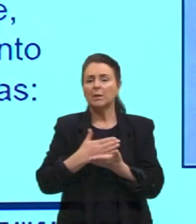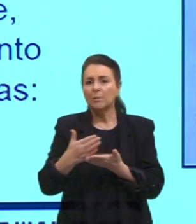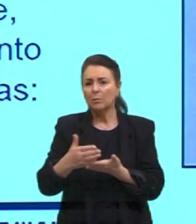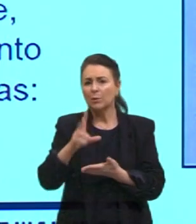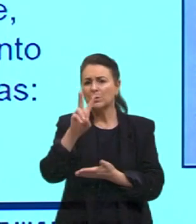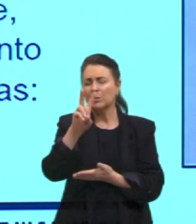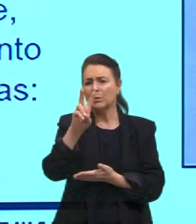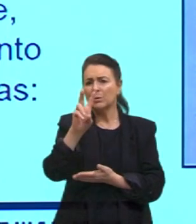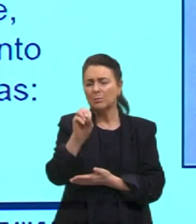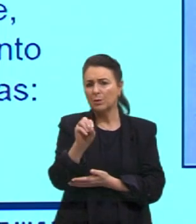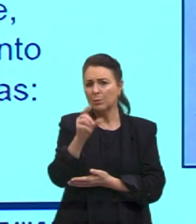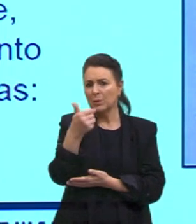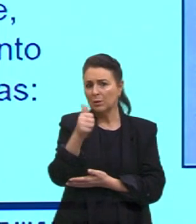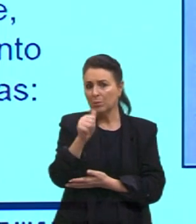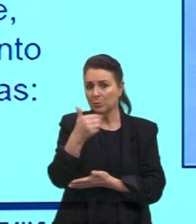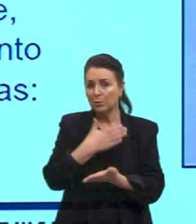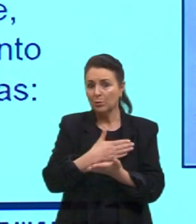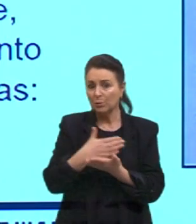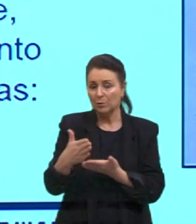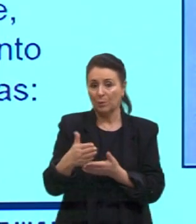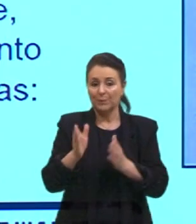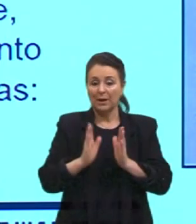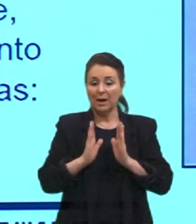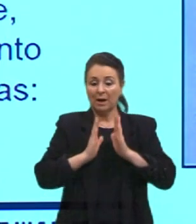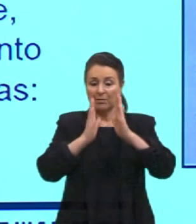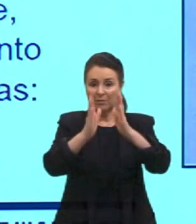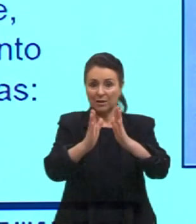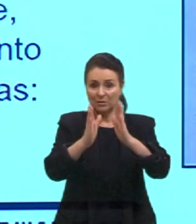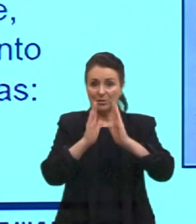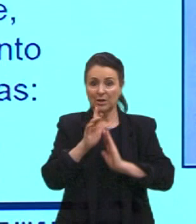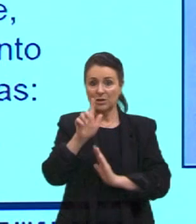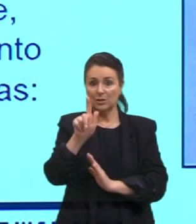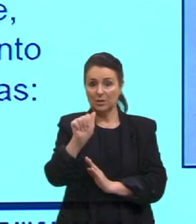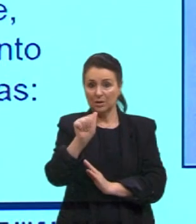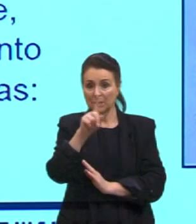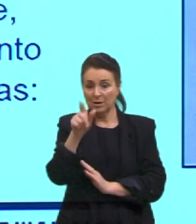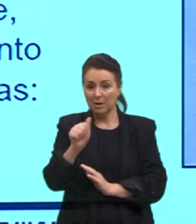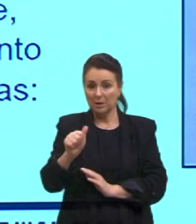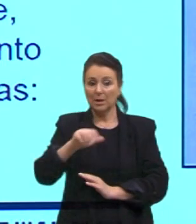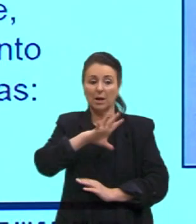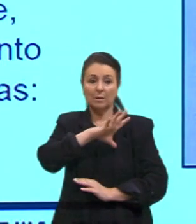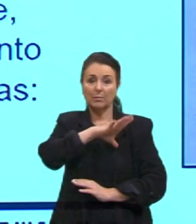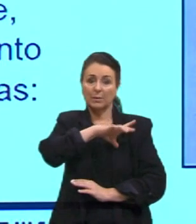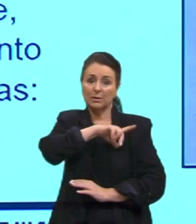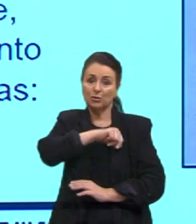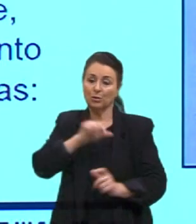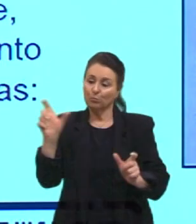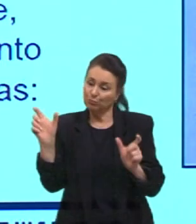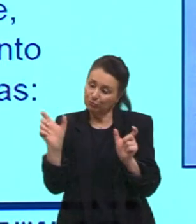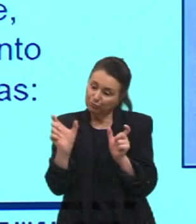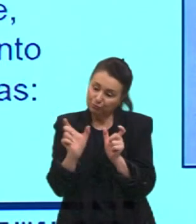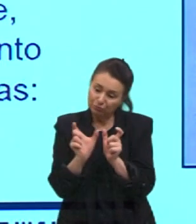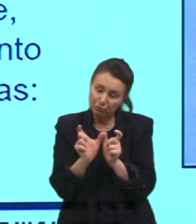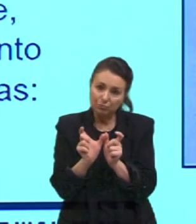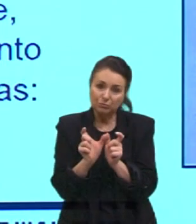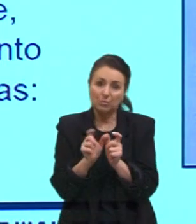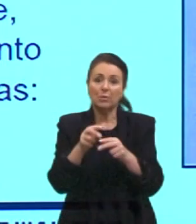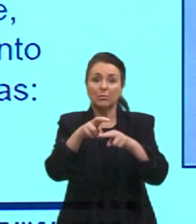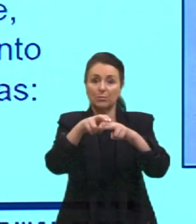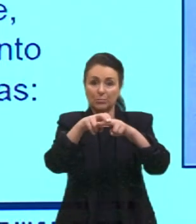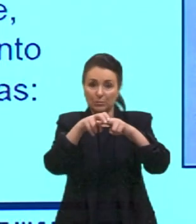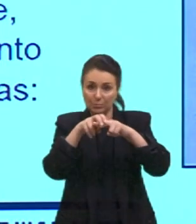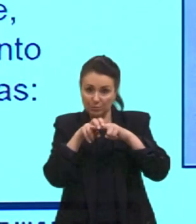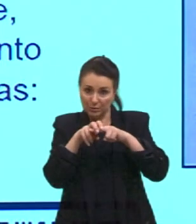temos justamente essa configuração, a faixa de Gaza bem menor, né, a Palestina também, super reduzida, justamente por essas,